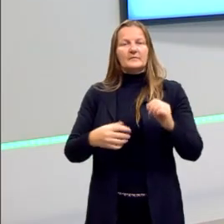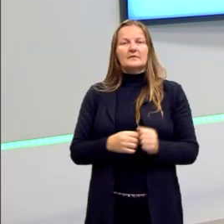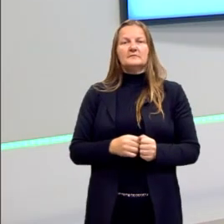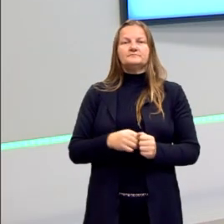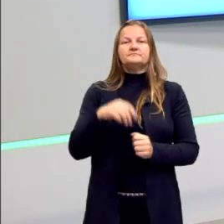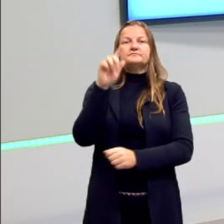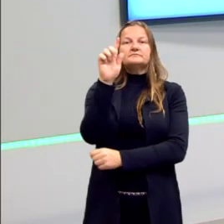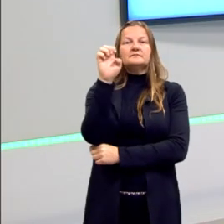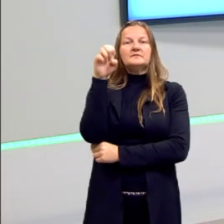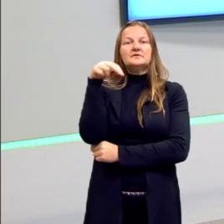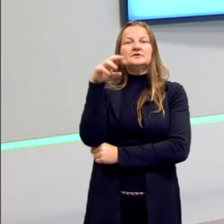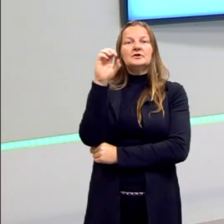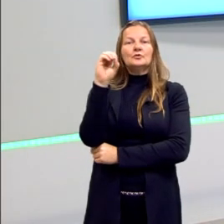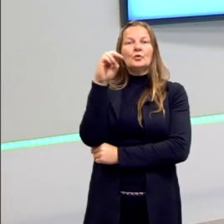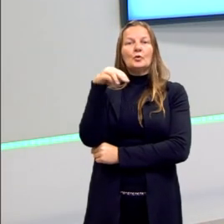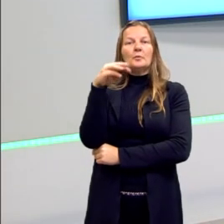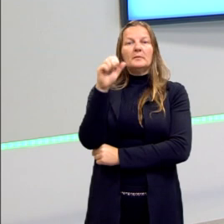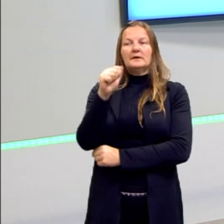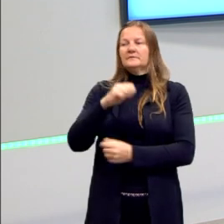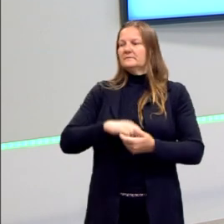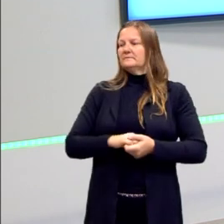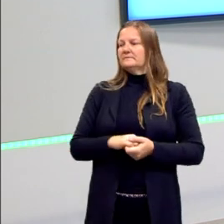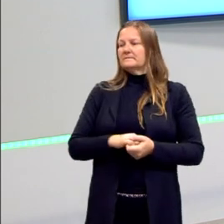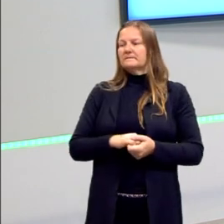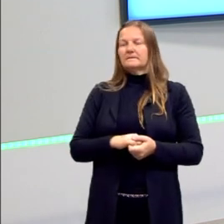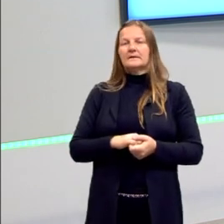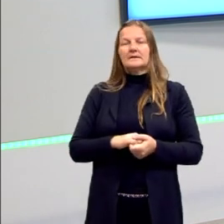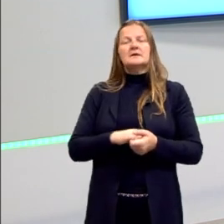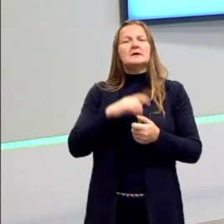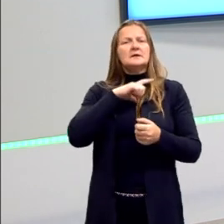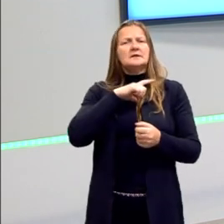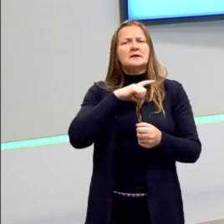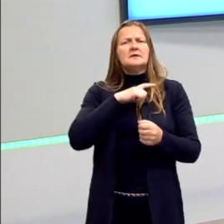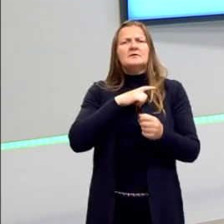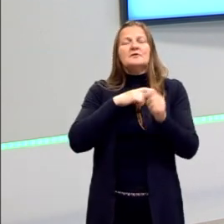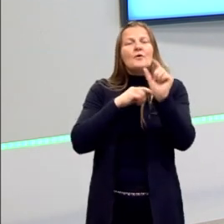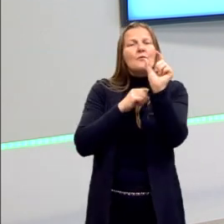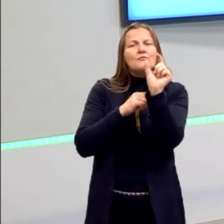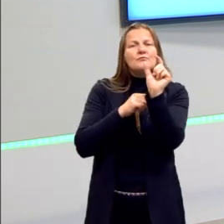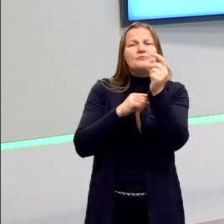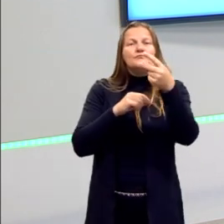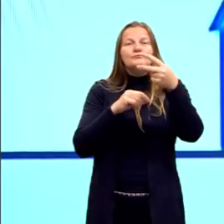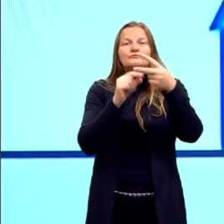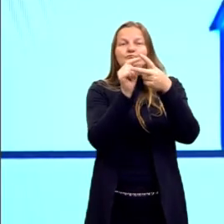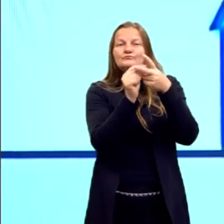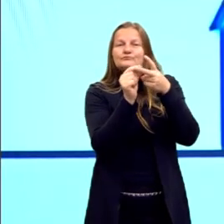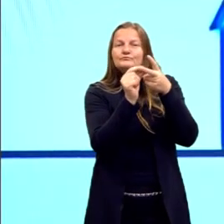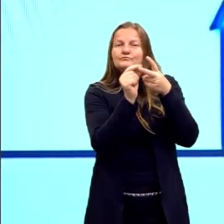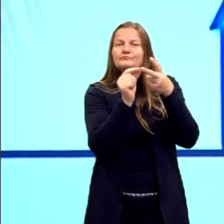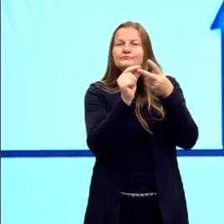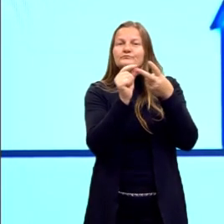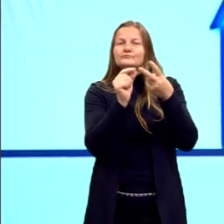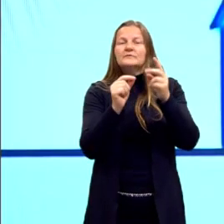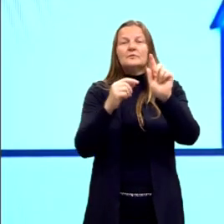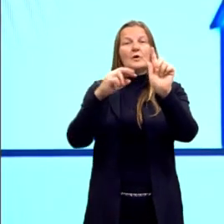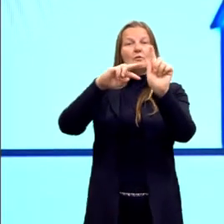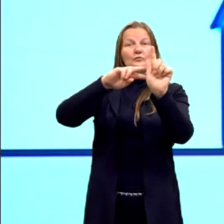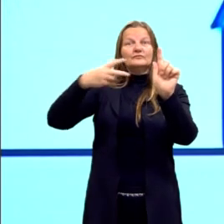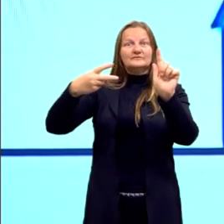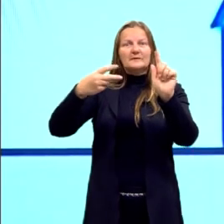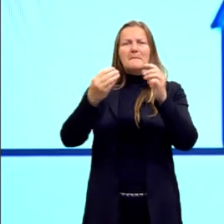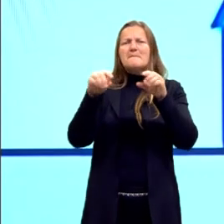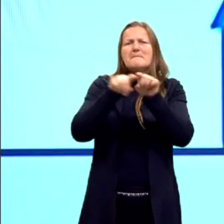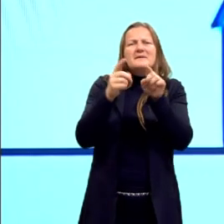É o conjunto de cromossomos que carrega todas as informações genéticas de um ser vivo.